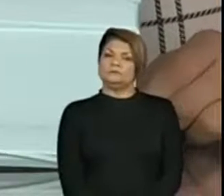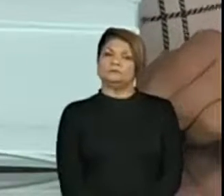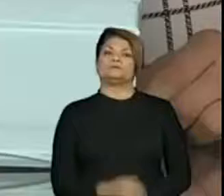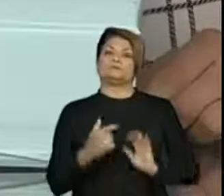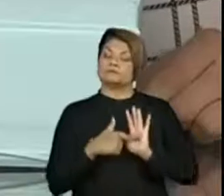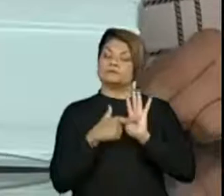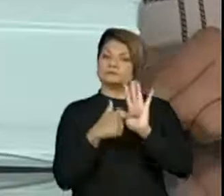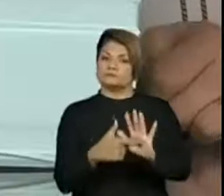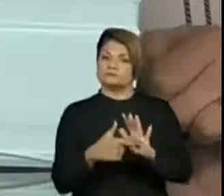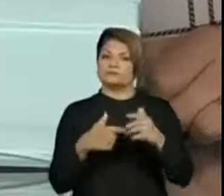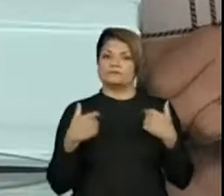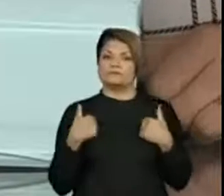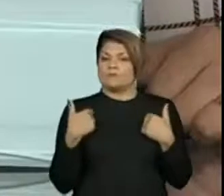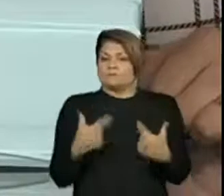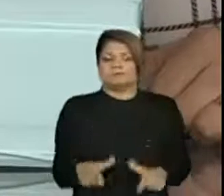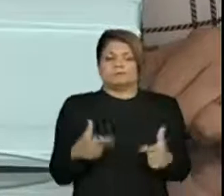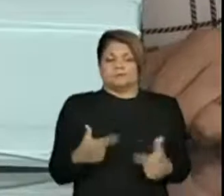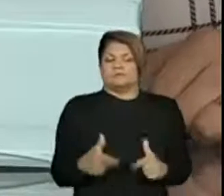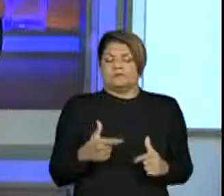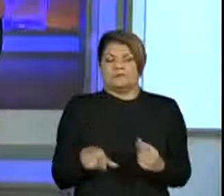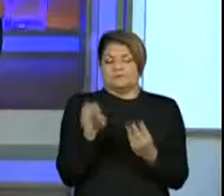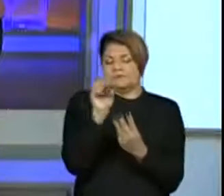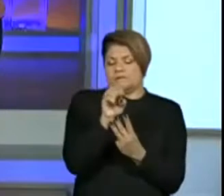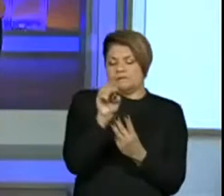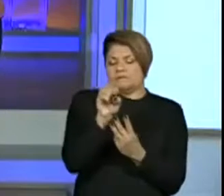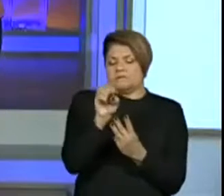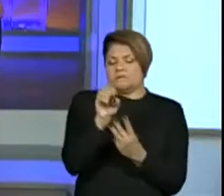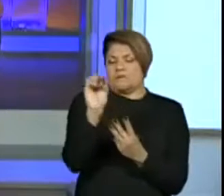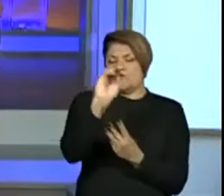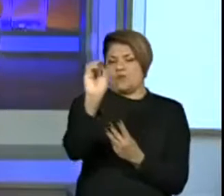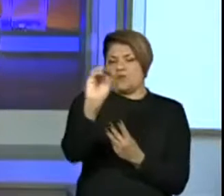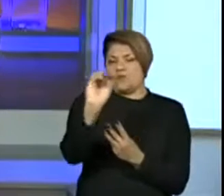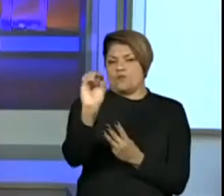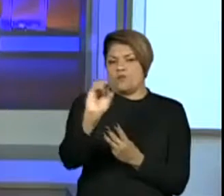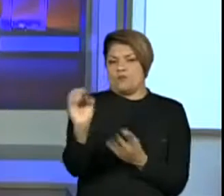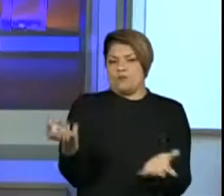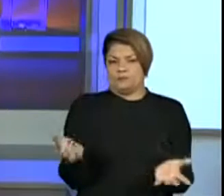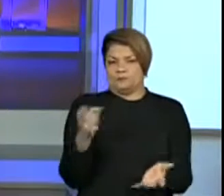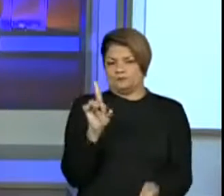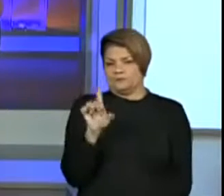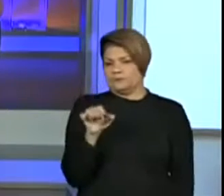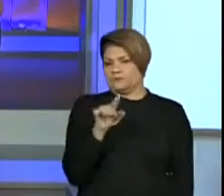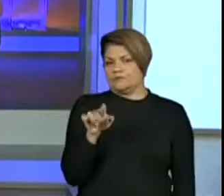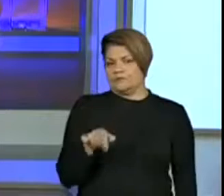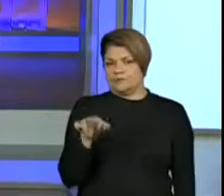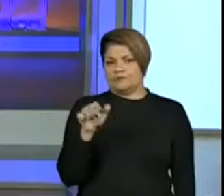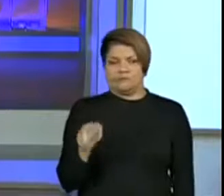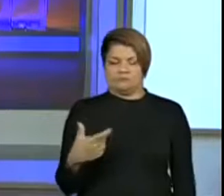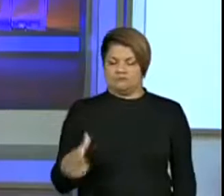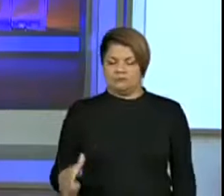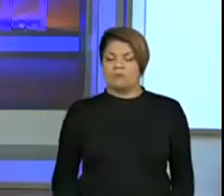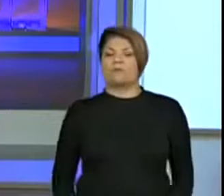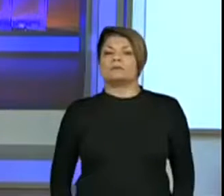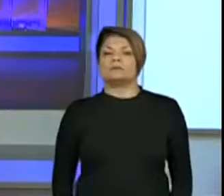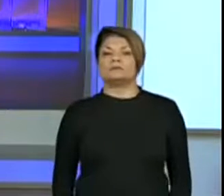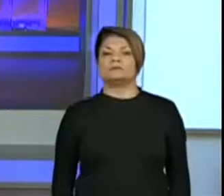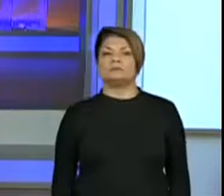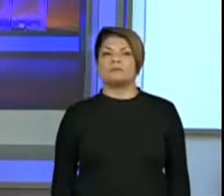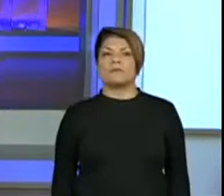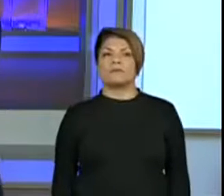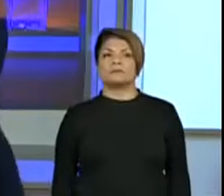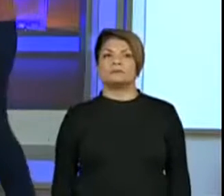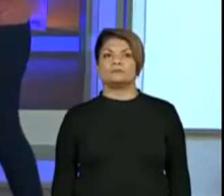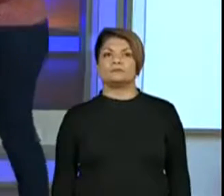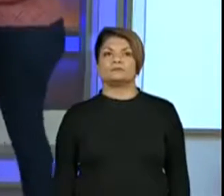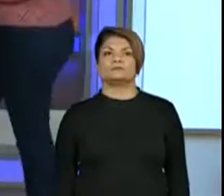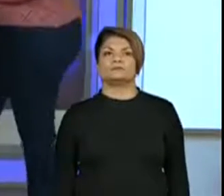indicando que eu não tenho aqui nenhuma dezena. E aí fica o valor zero, fica o número zero, né? Isso, isso mesmo. Tá bom?